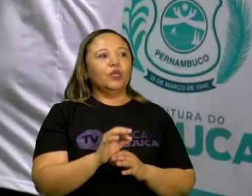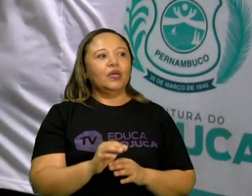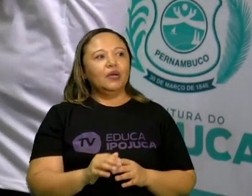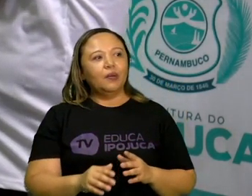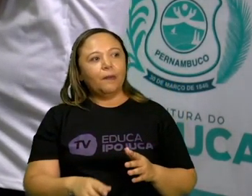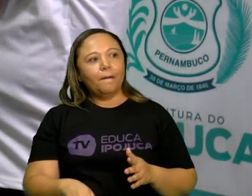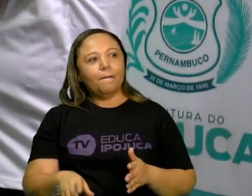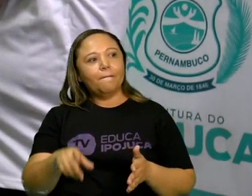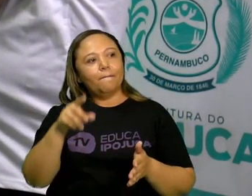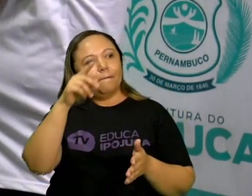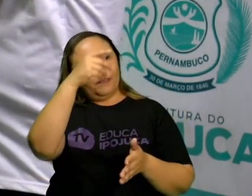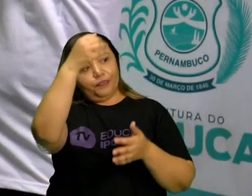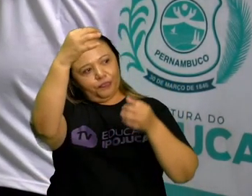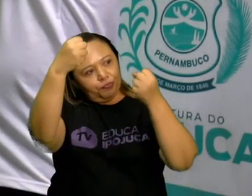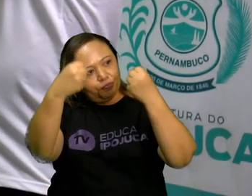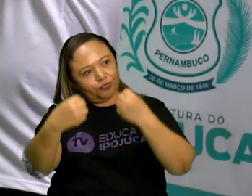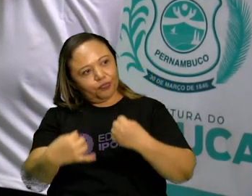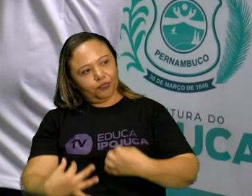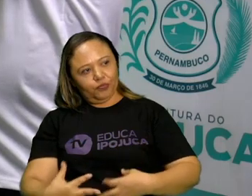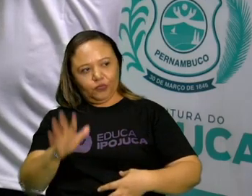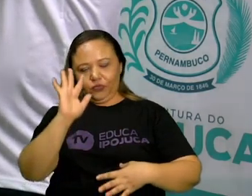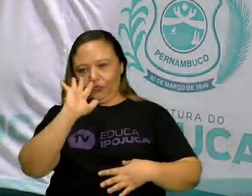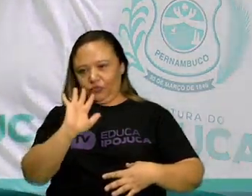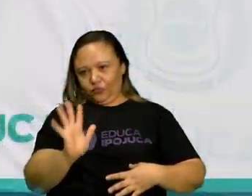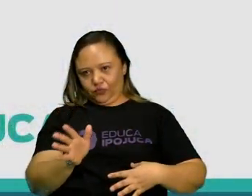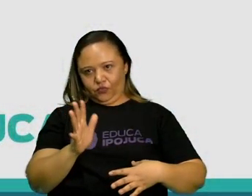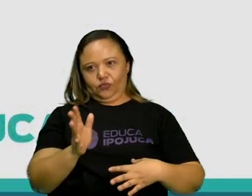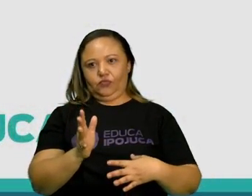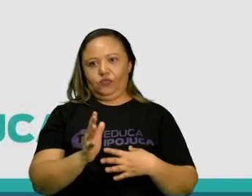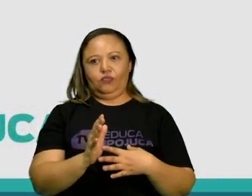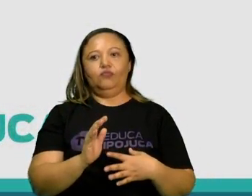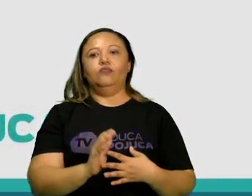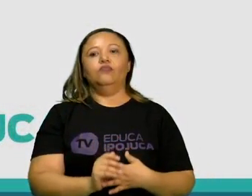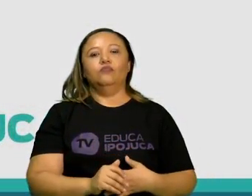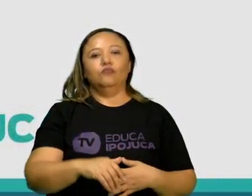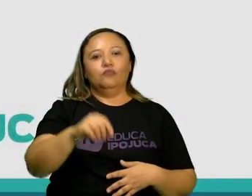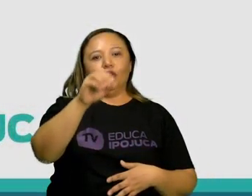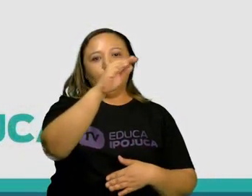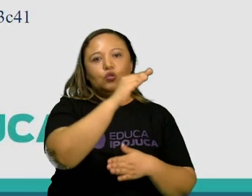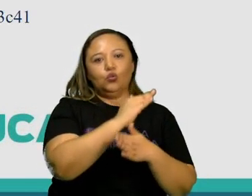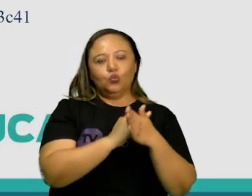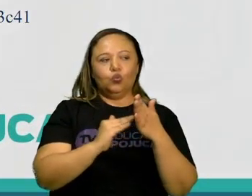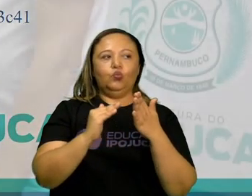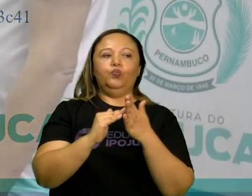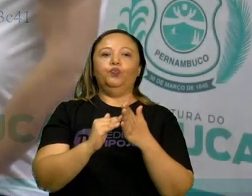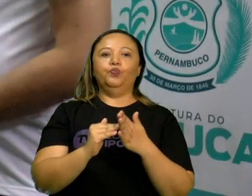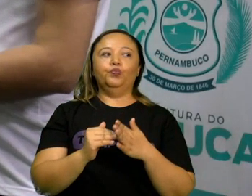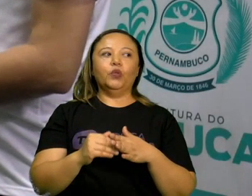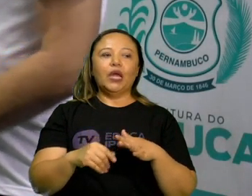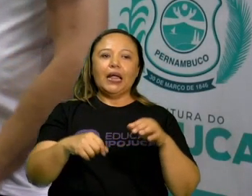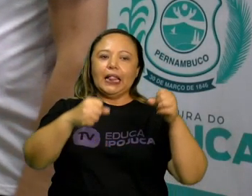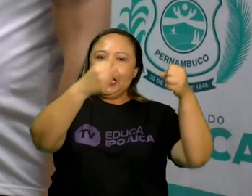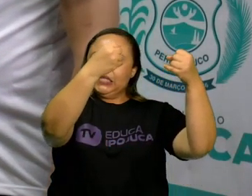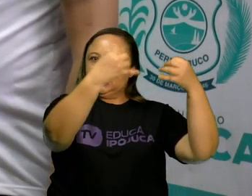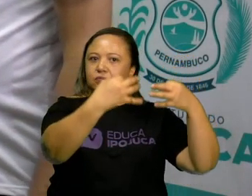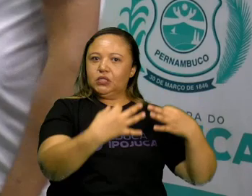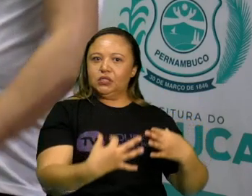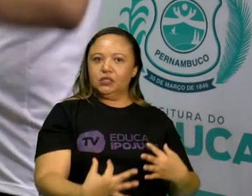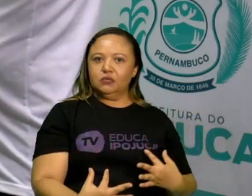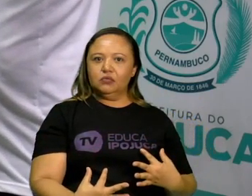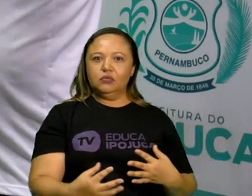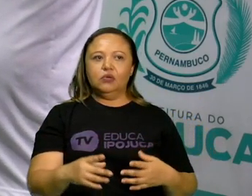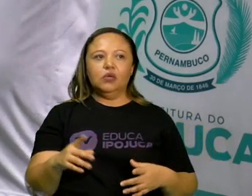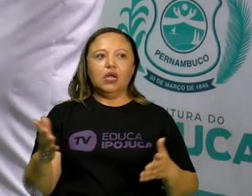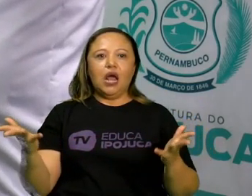Que eu já coloquei aqui para vocês. Edição, montagem, lançamento, distribuição, festivais, já falei isso para vocês. Aqui estão as referências